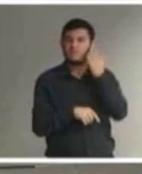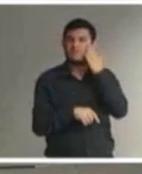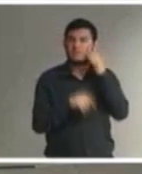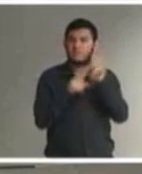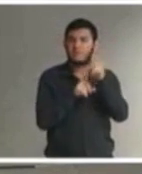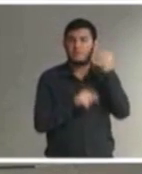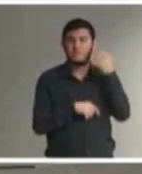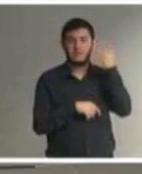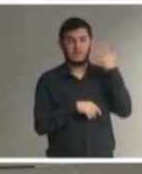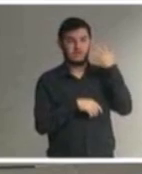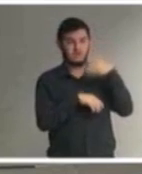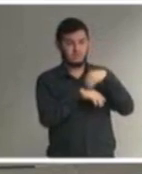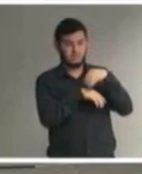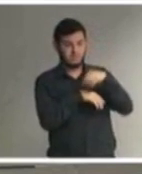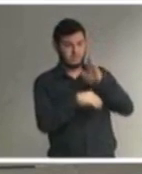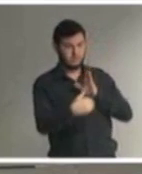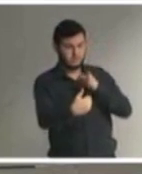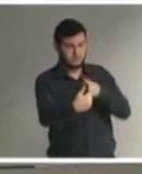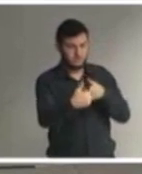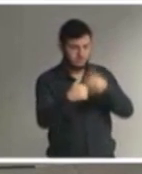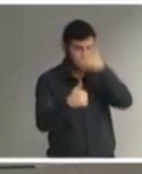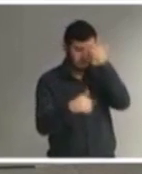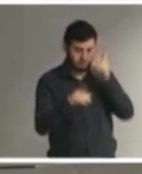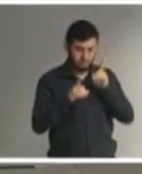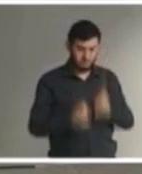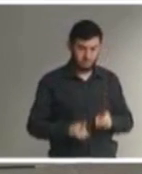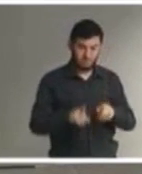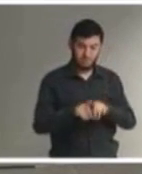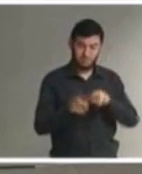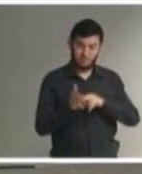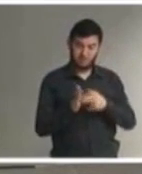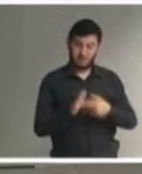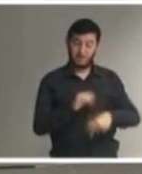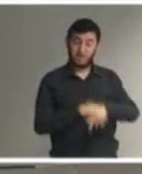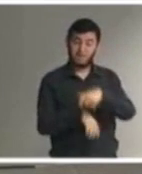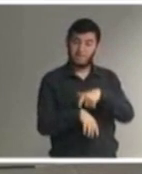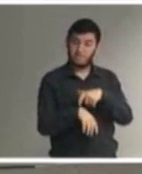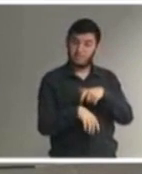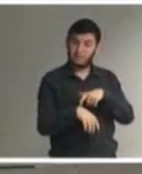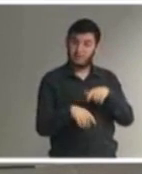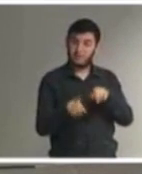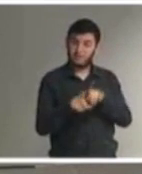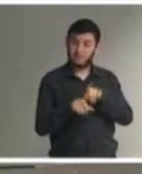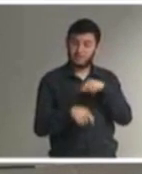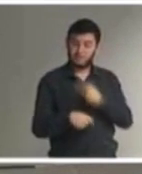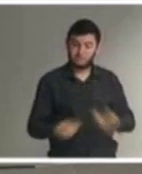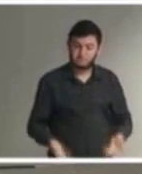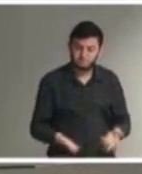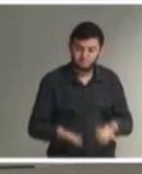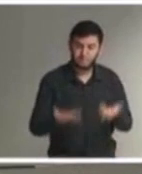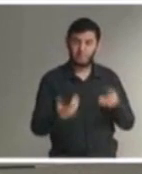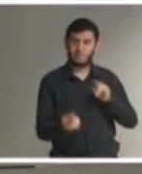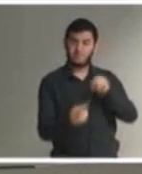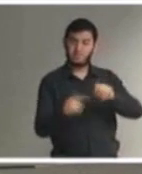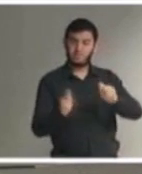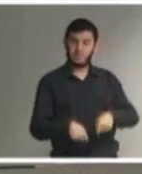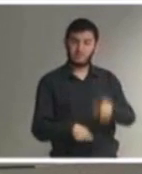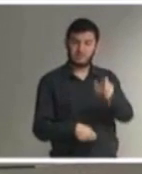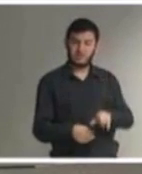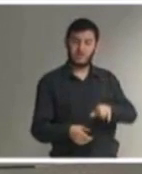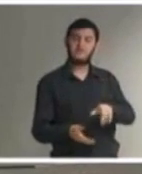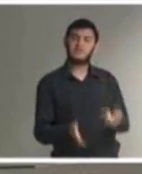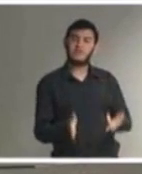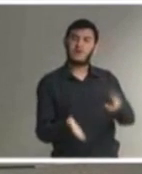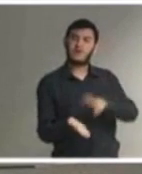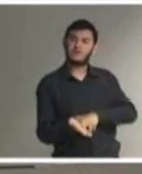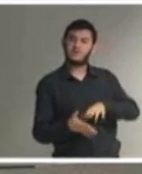com deficiência também é uma oportunidade de empoderar essas pessoas para que elas mesmas vão na